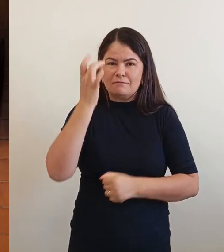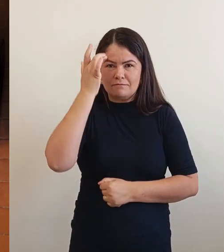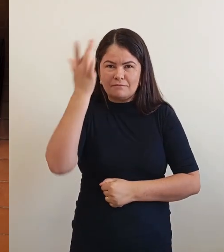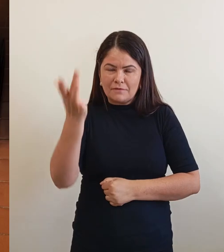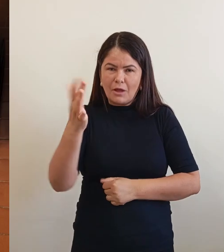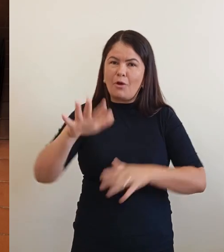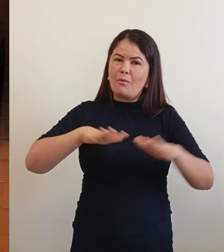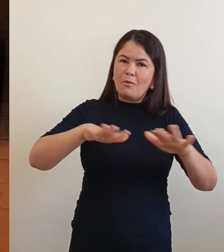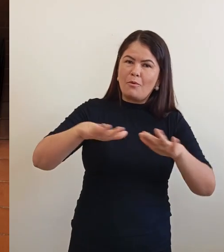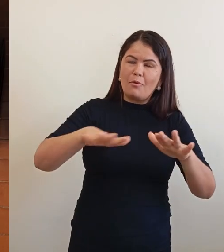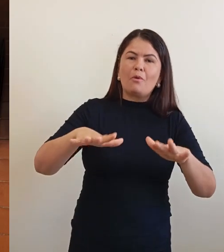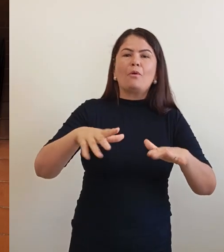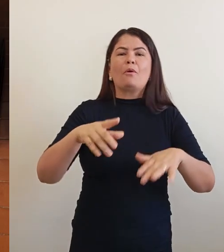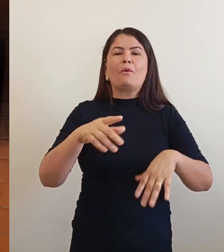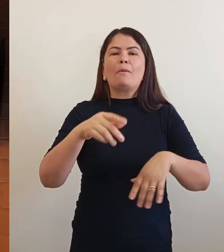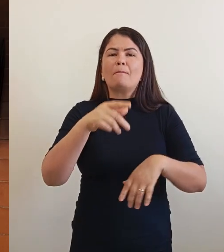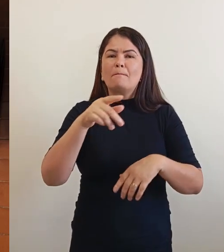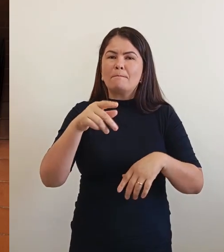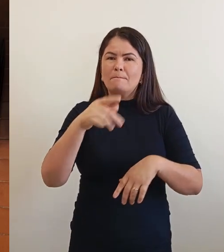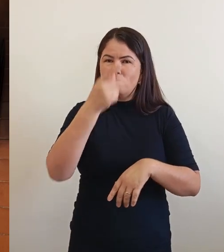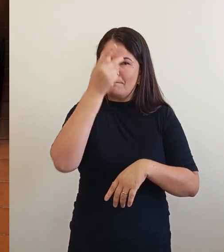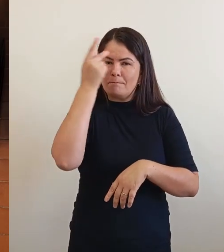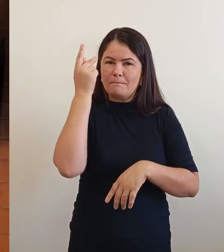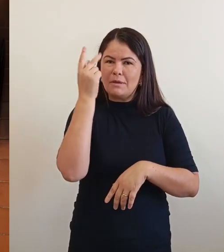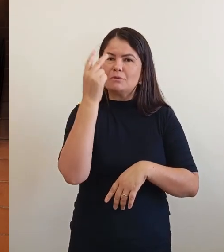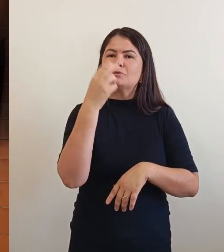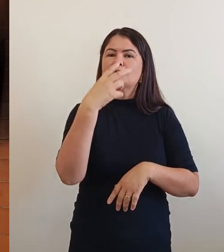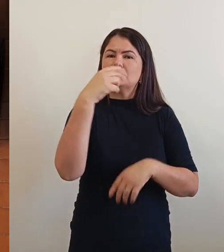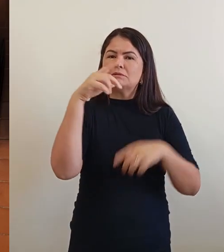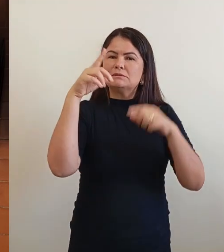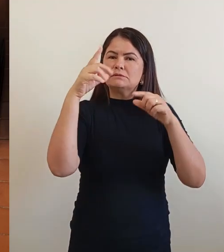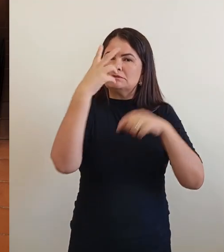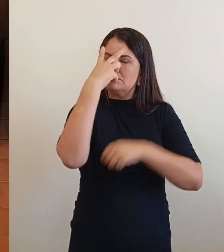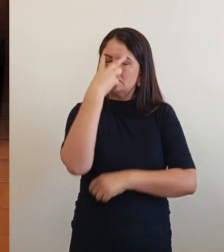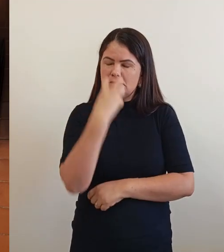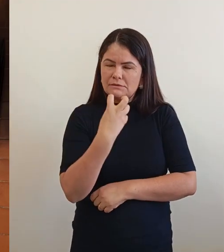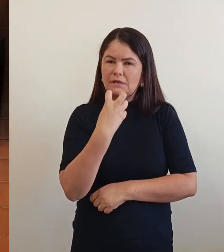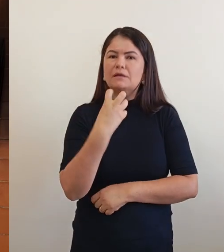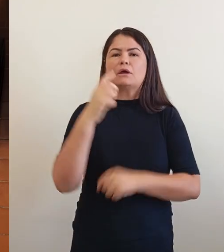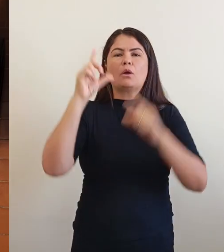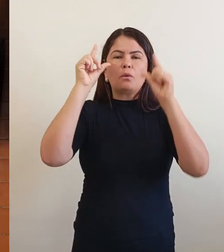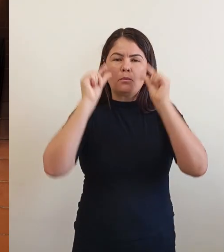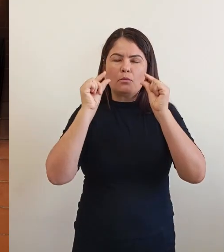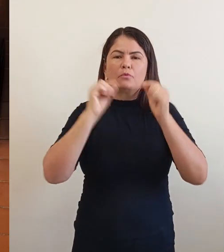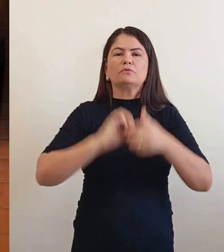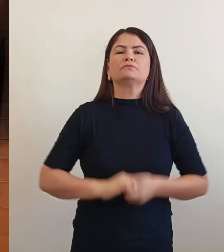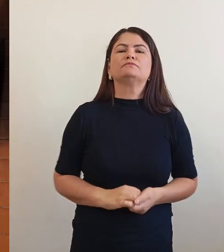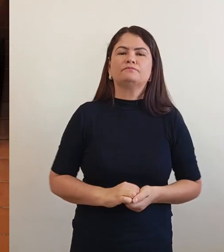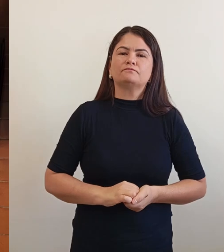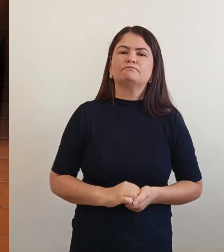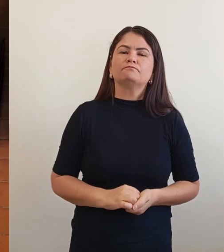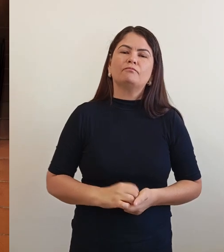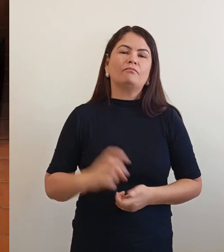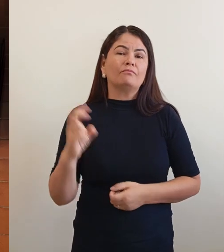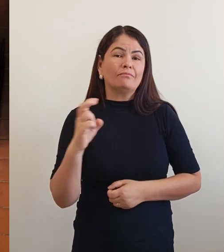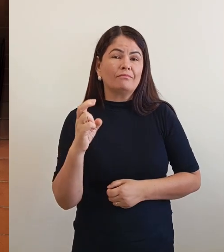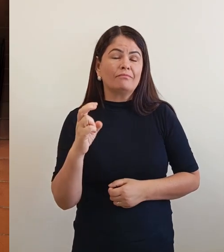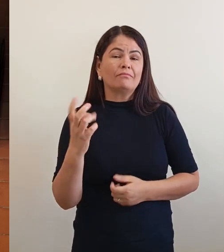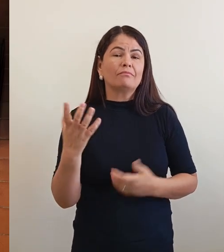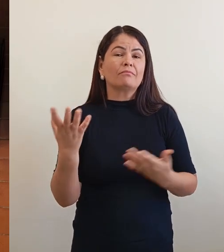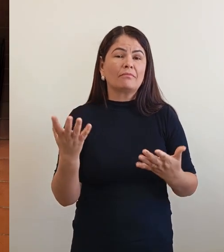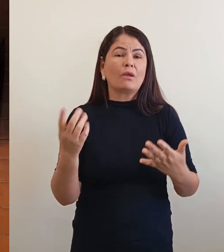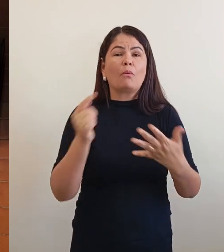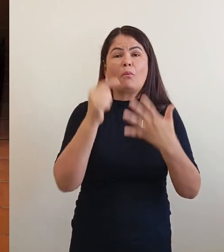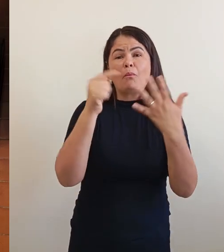baixa visão sem comprometer o patrimônio histórico da cidade? E 5. Quais ações pretendem tomar durante a sua